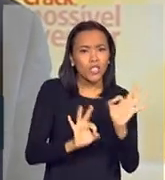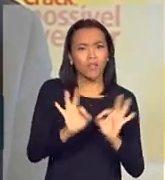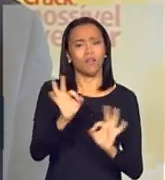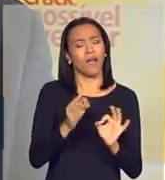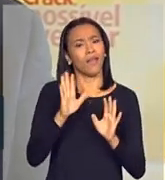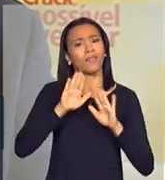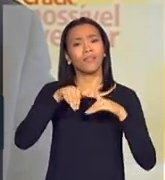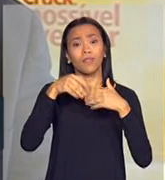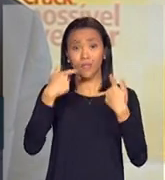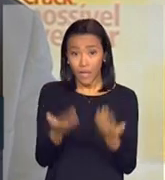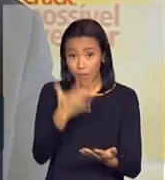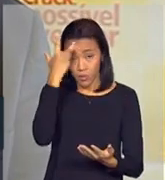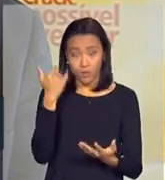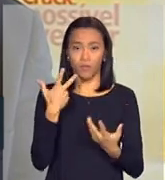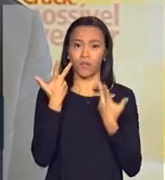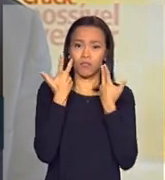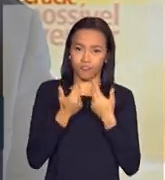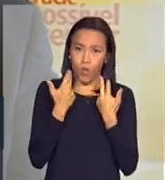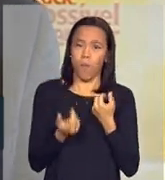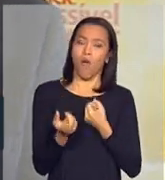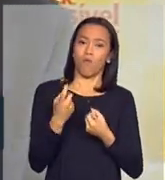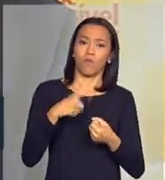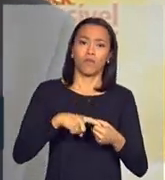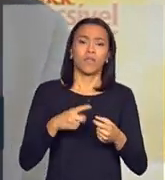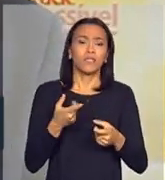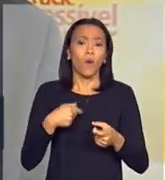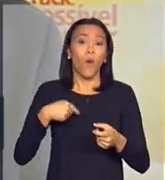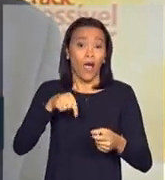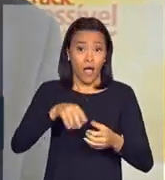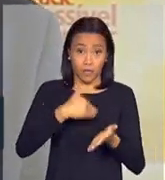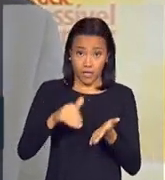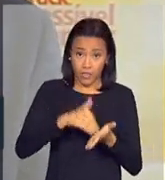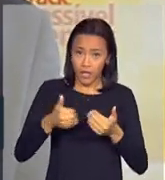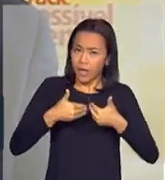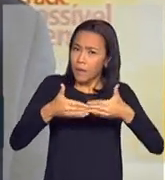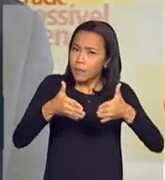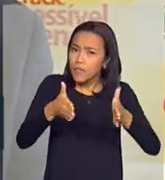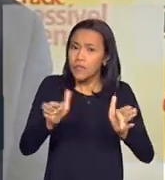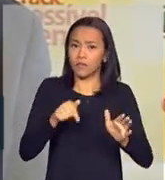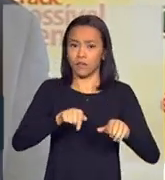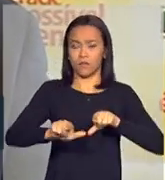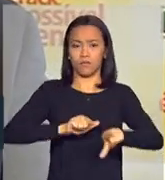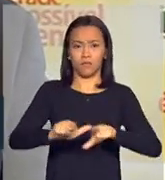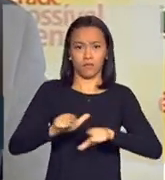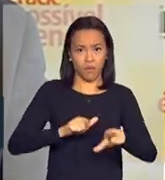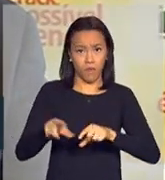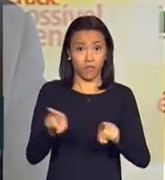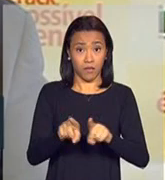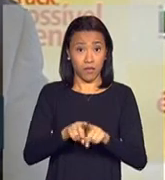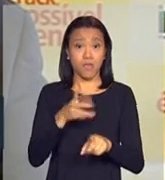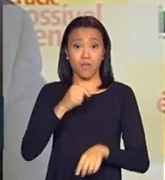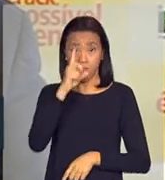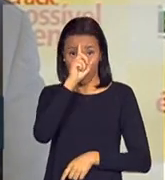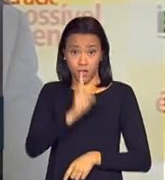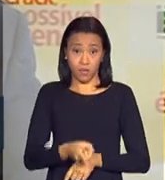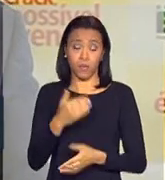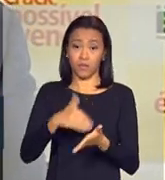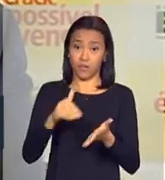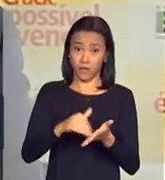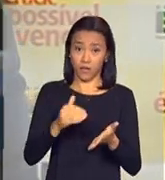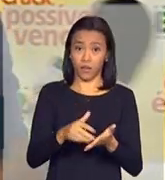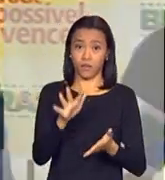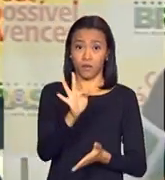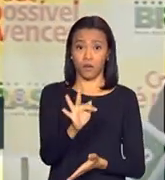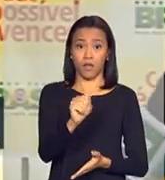estabilize. Então, a Secretaria de Saúde, ela está cuidando de ampliar a rede assistencial, por determinação, inclusive, também do secretário Rafael Aguiar